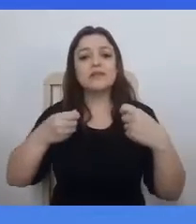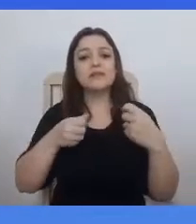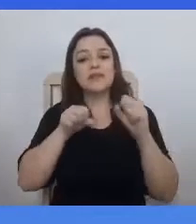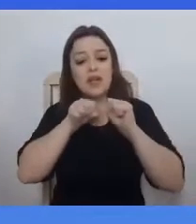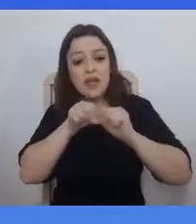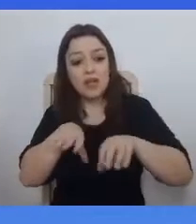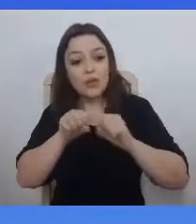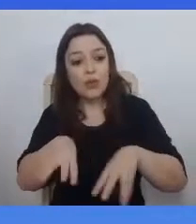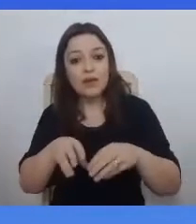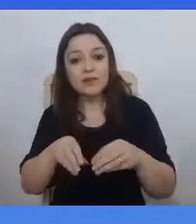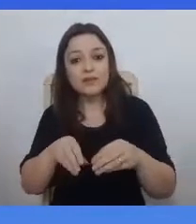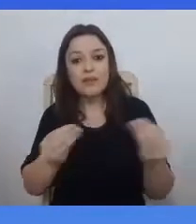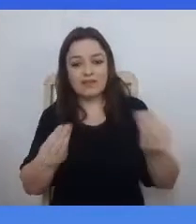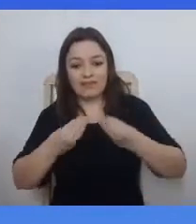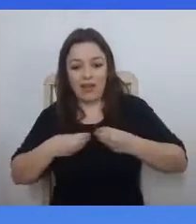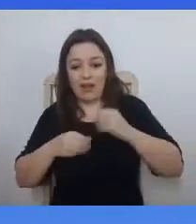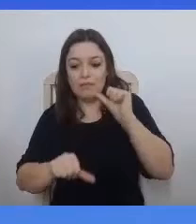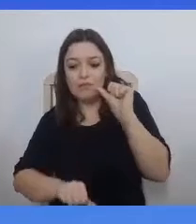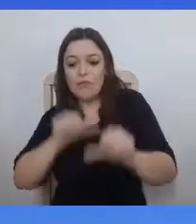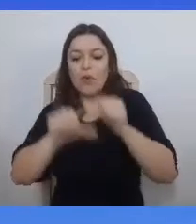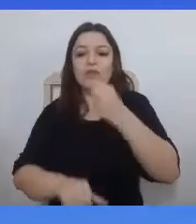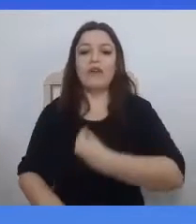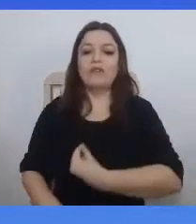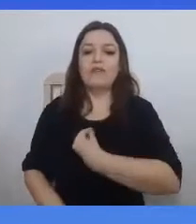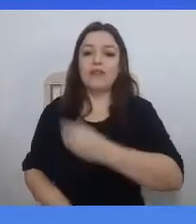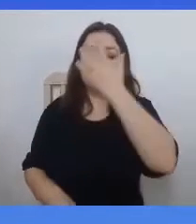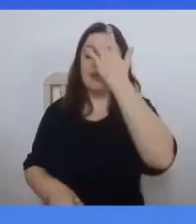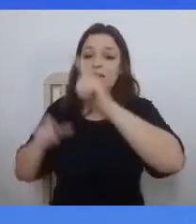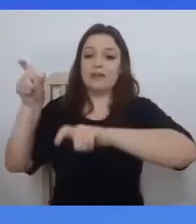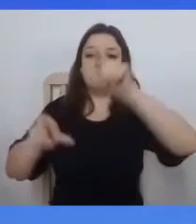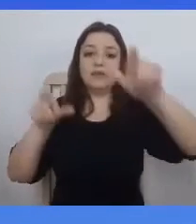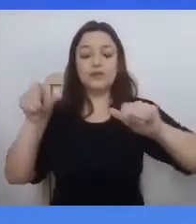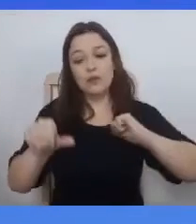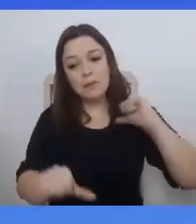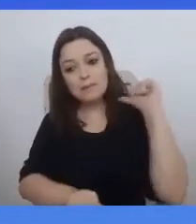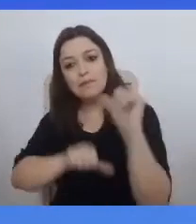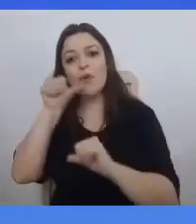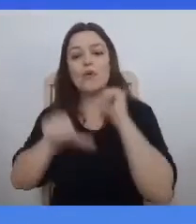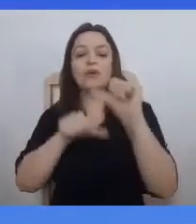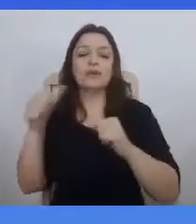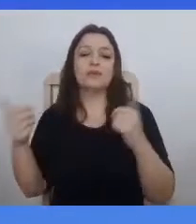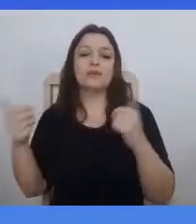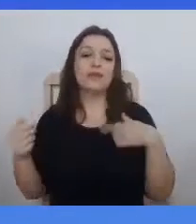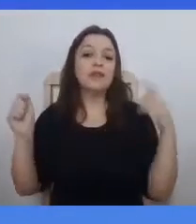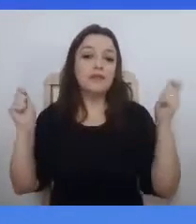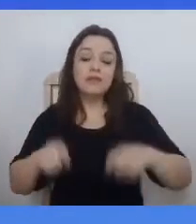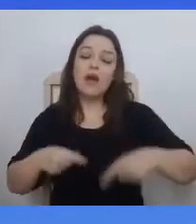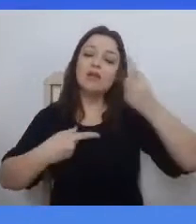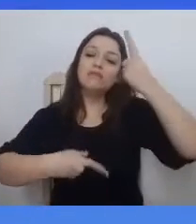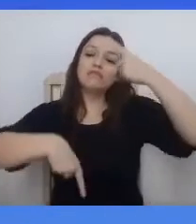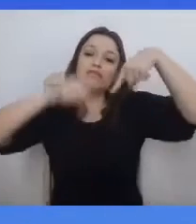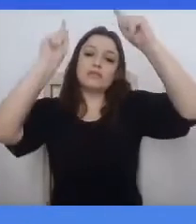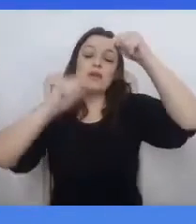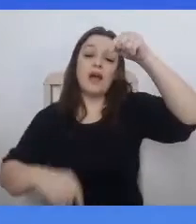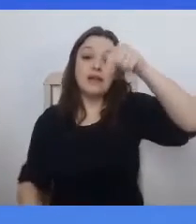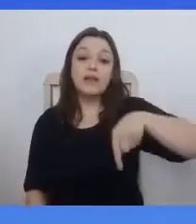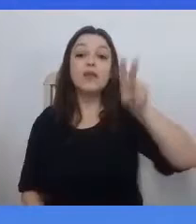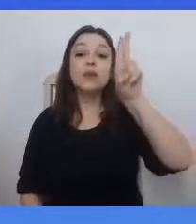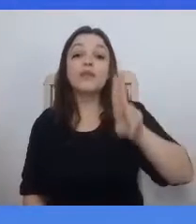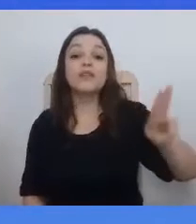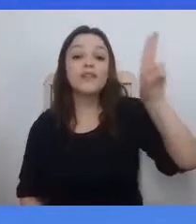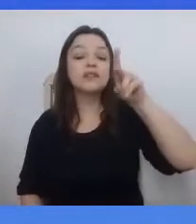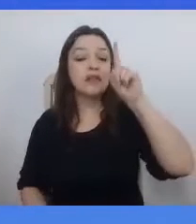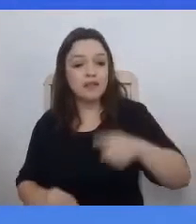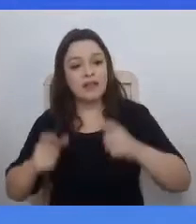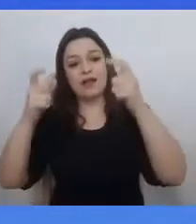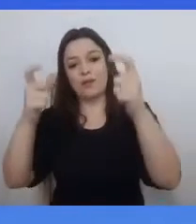universidade é o lugar por excelência dessa específica revolução. Quem sabe, no futuro, olhando para as